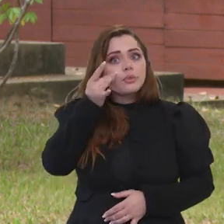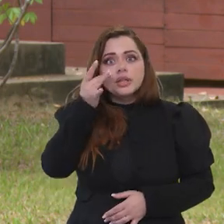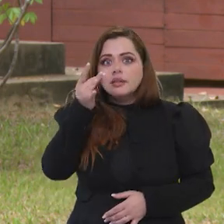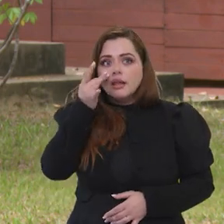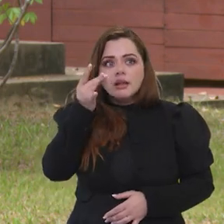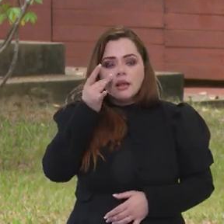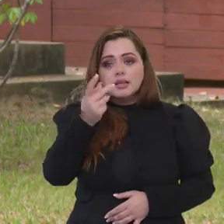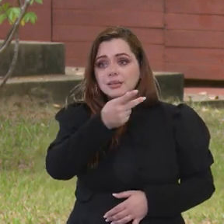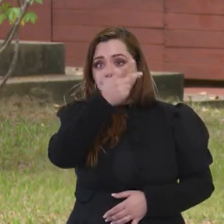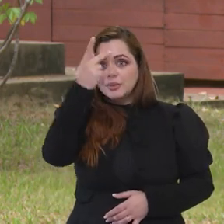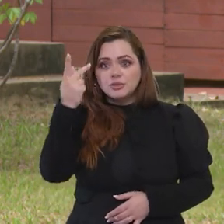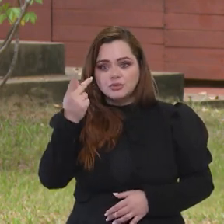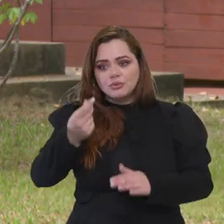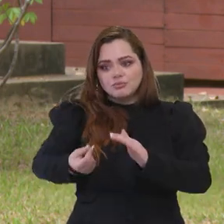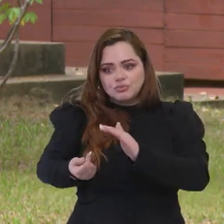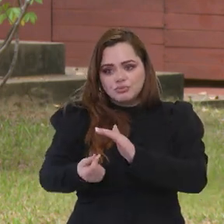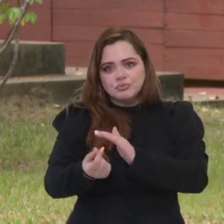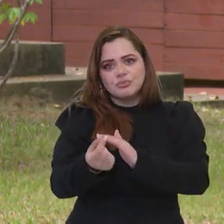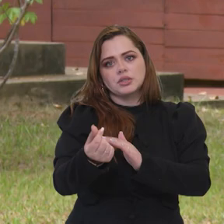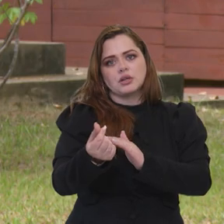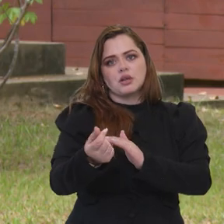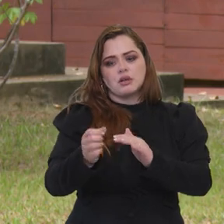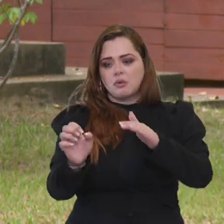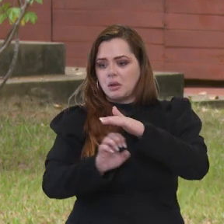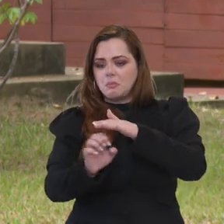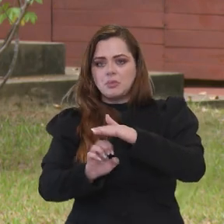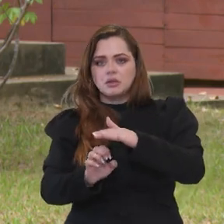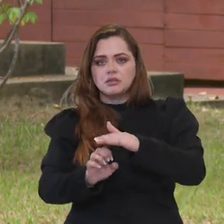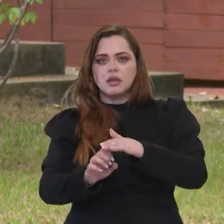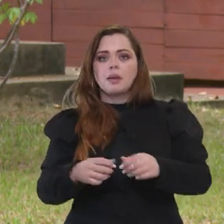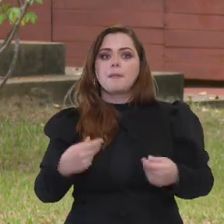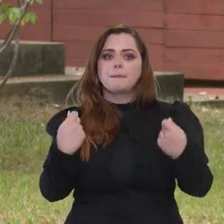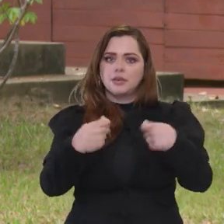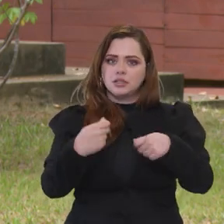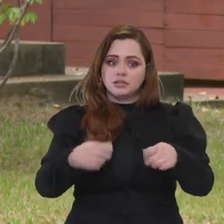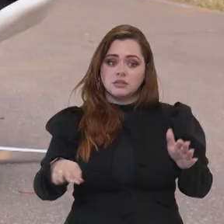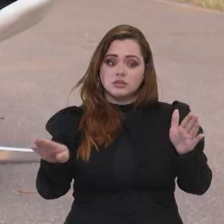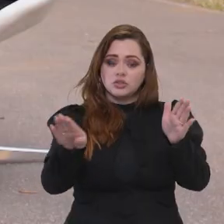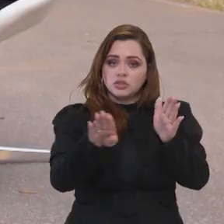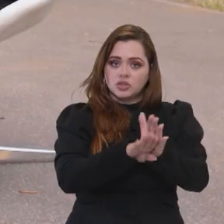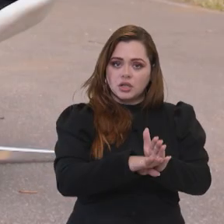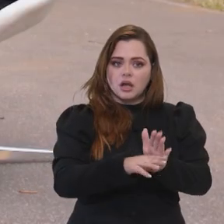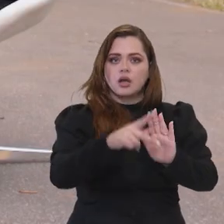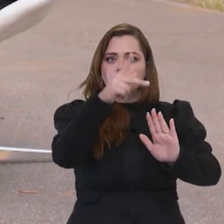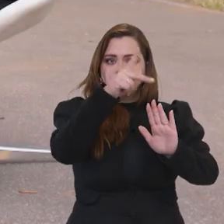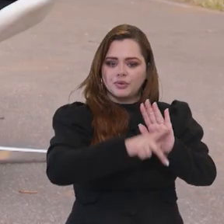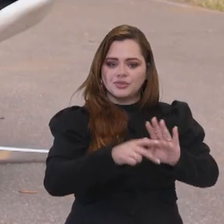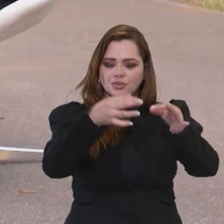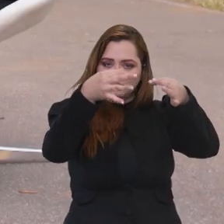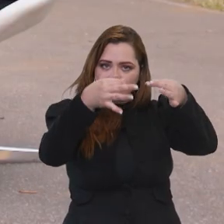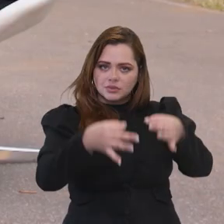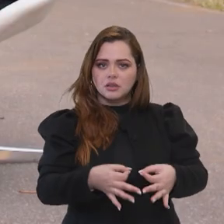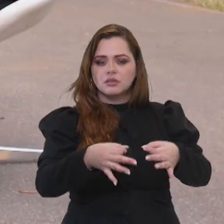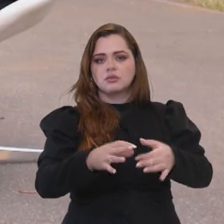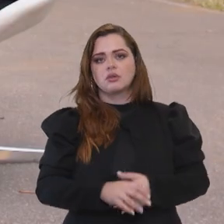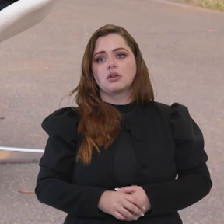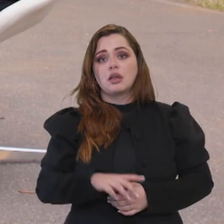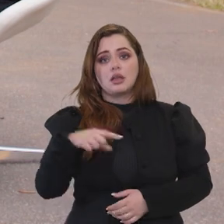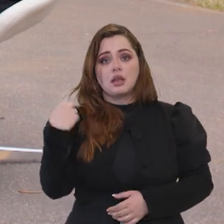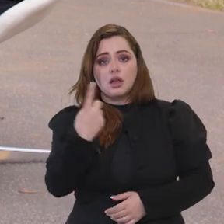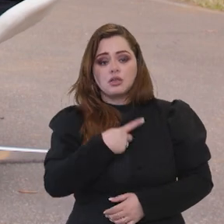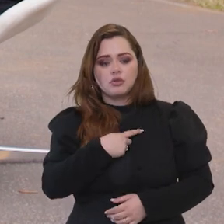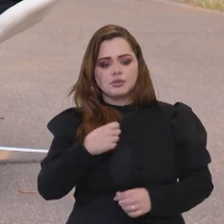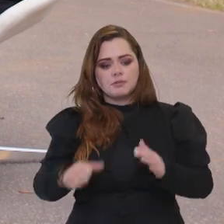Para nós, não interessa quem vai fazer o investimento. O que a gente quer é alcançar a universalização em 2033, seja de água